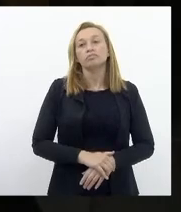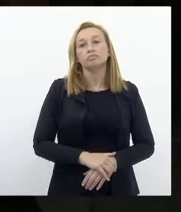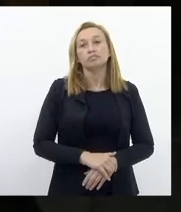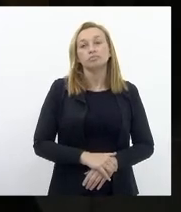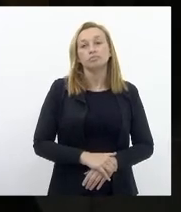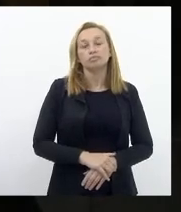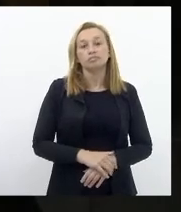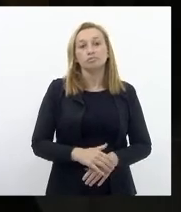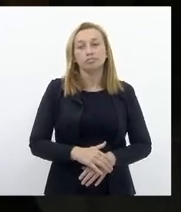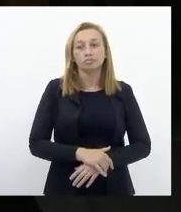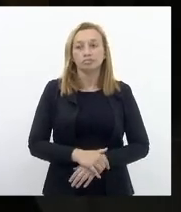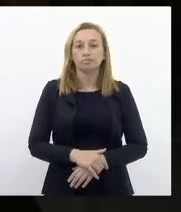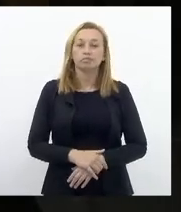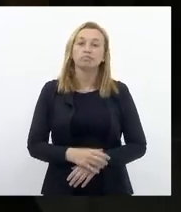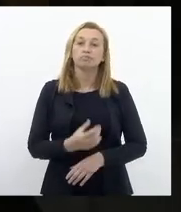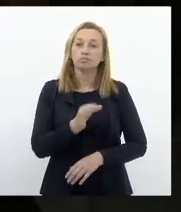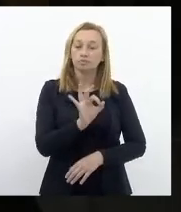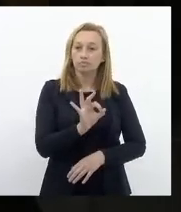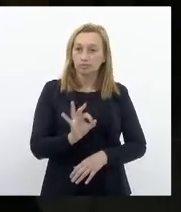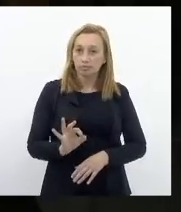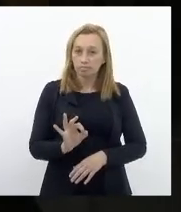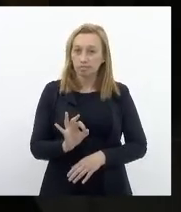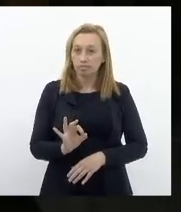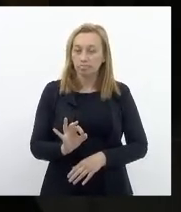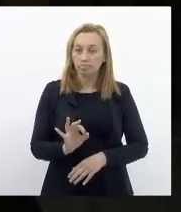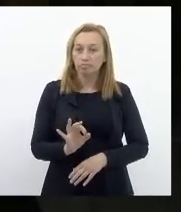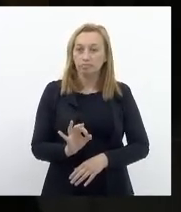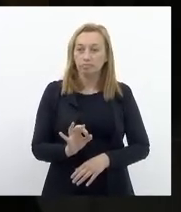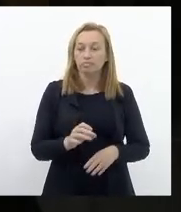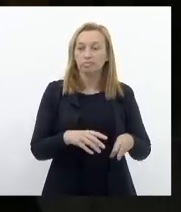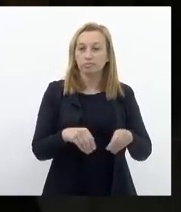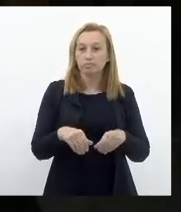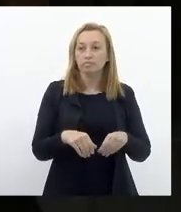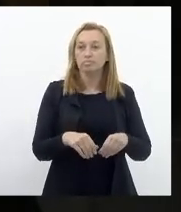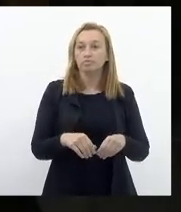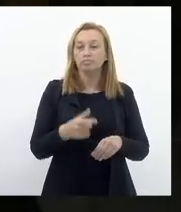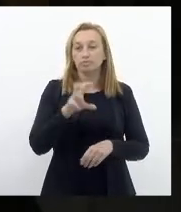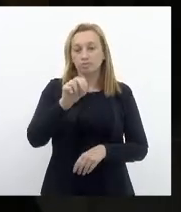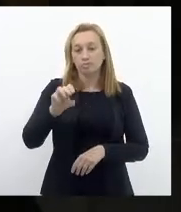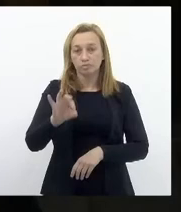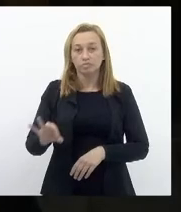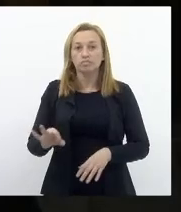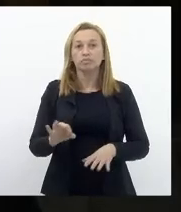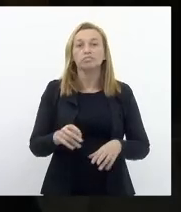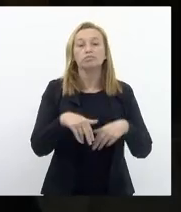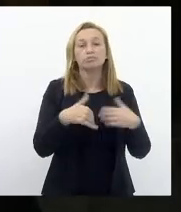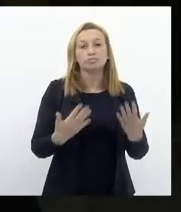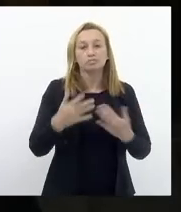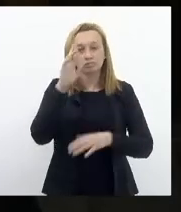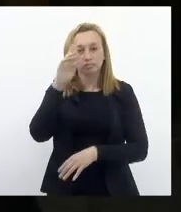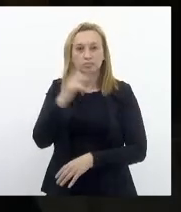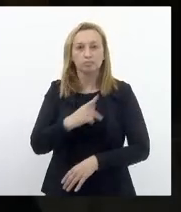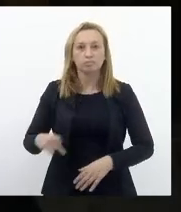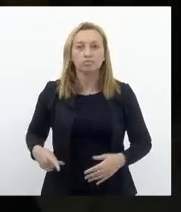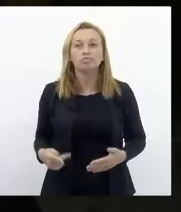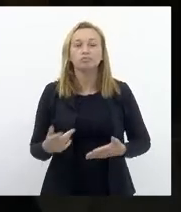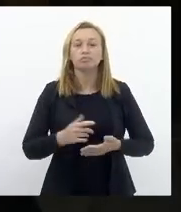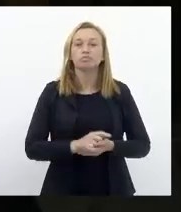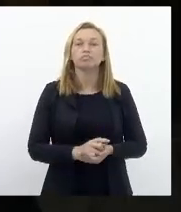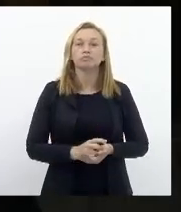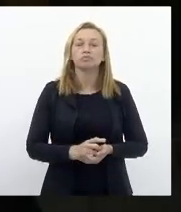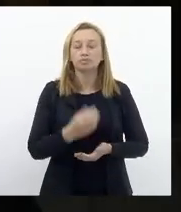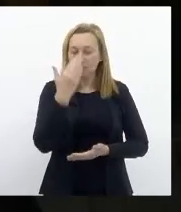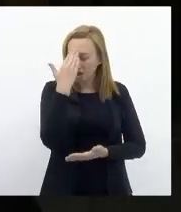Territorial Já passa De 50% Dito isso Sra. Presidente Eu